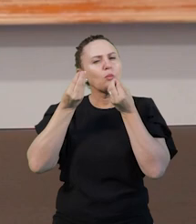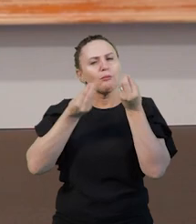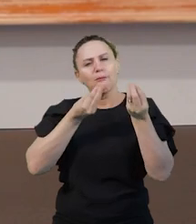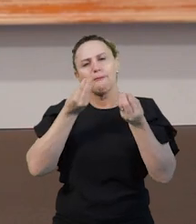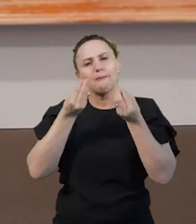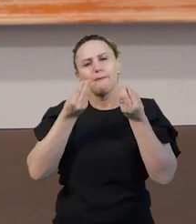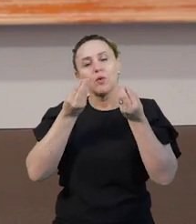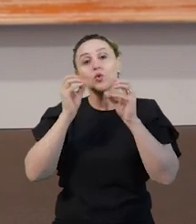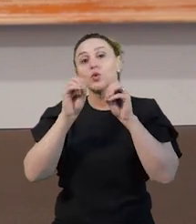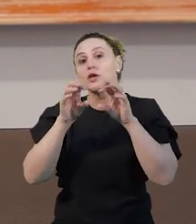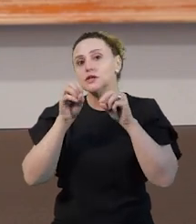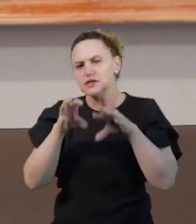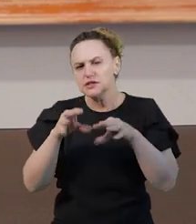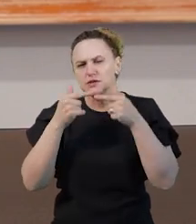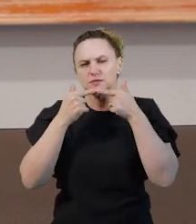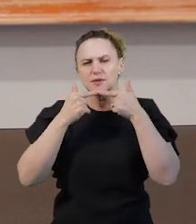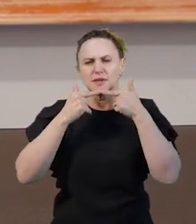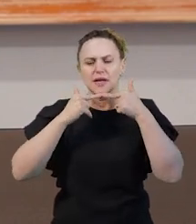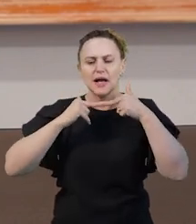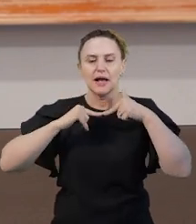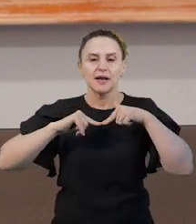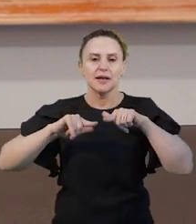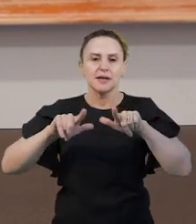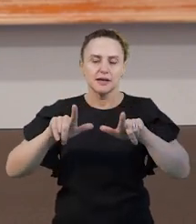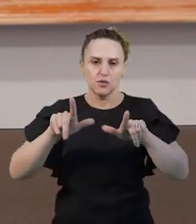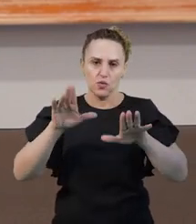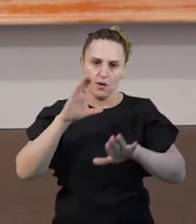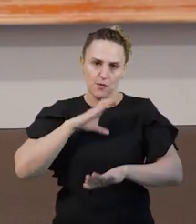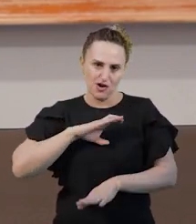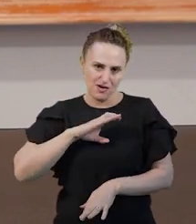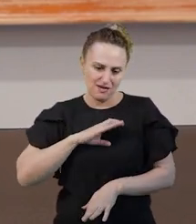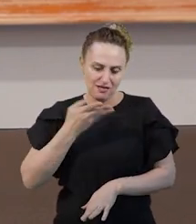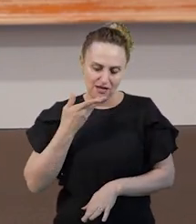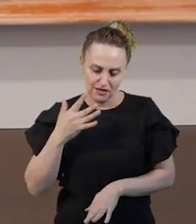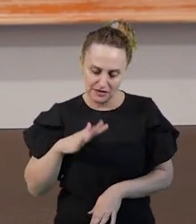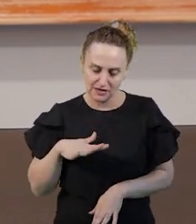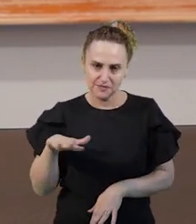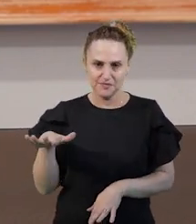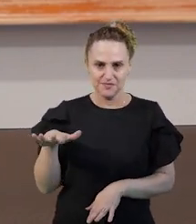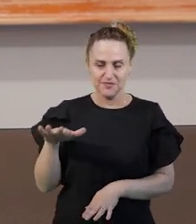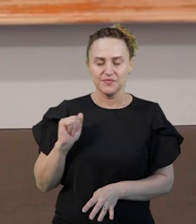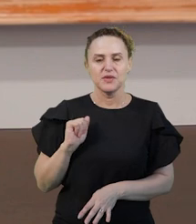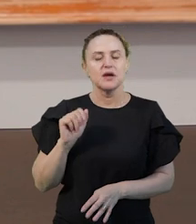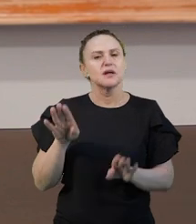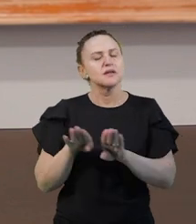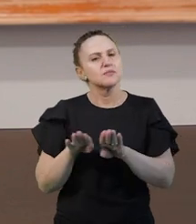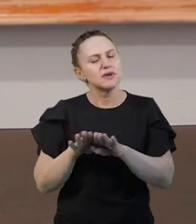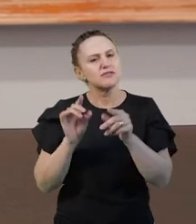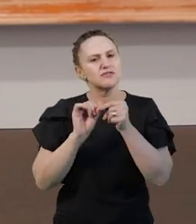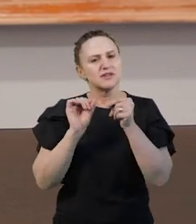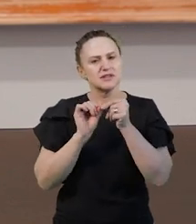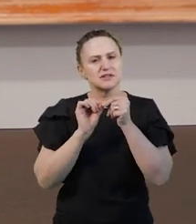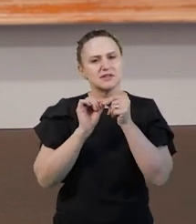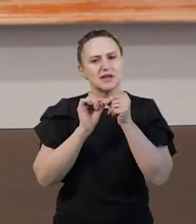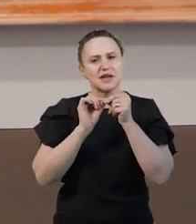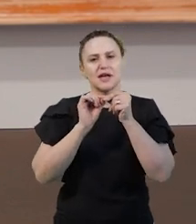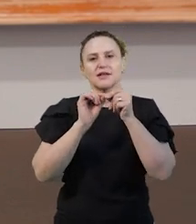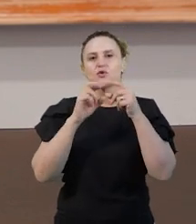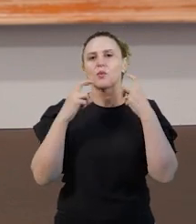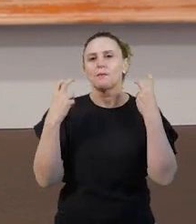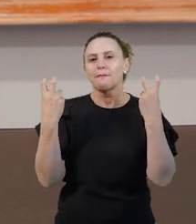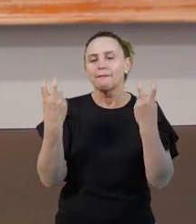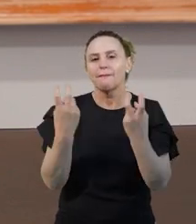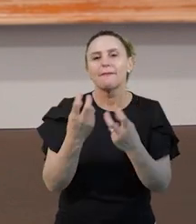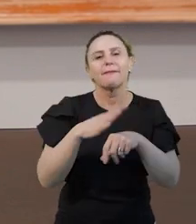do ensino da língua portuguesa com crianças. Também estaremos realizando rodas de conversa